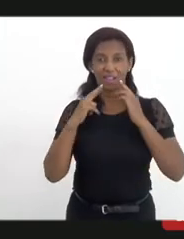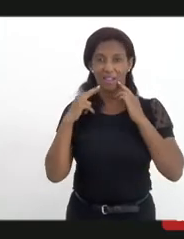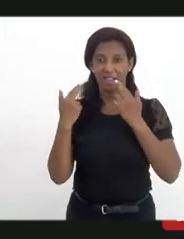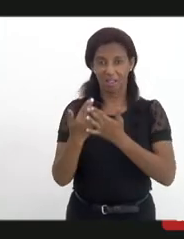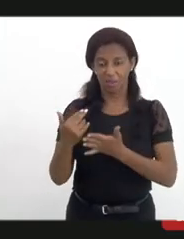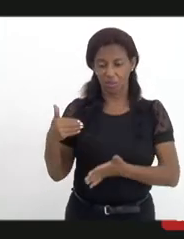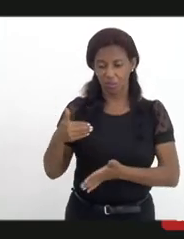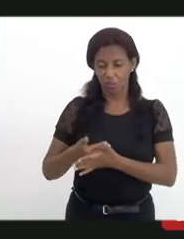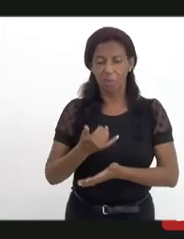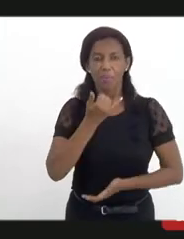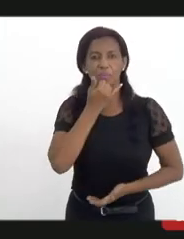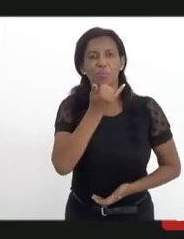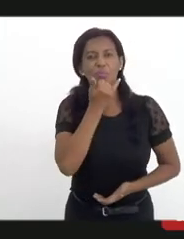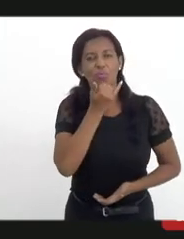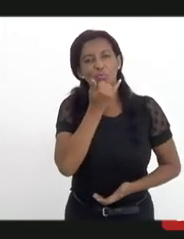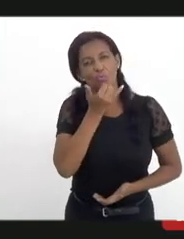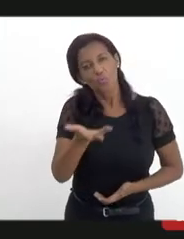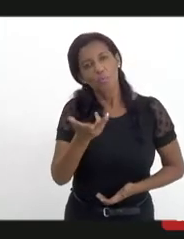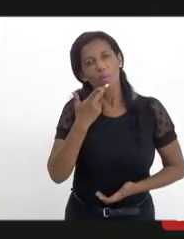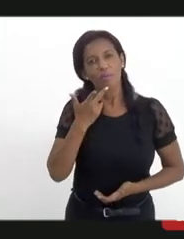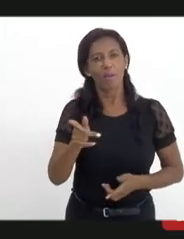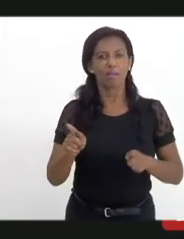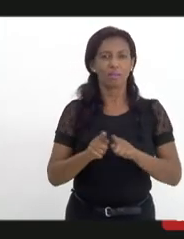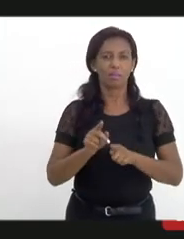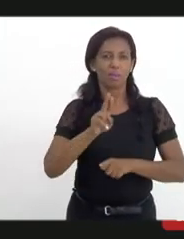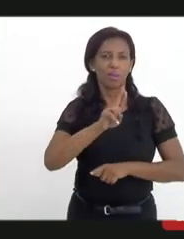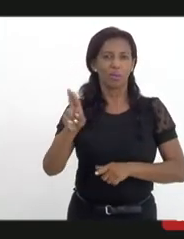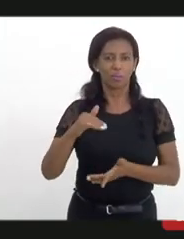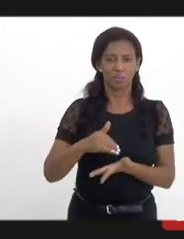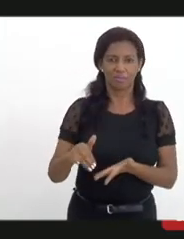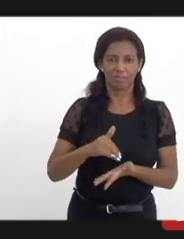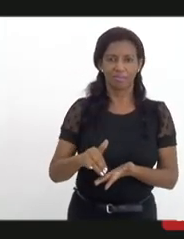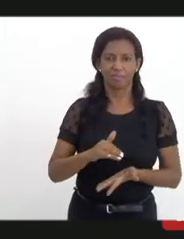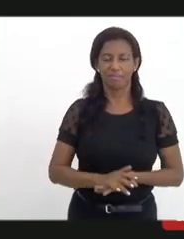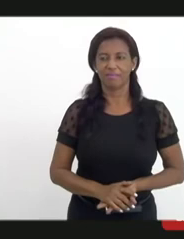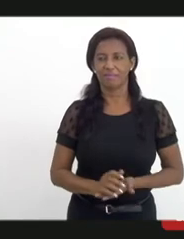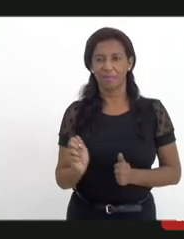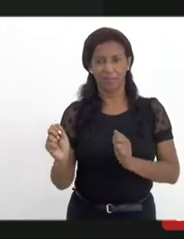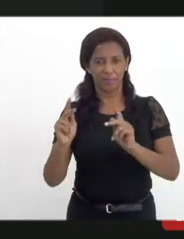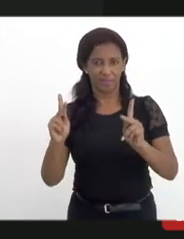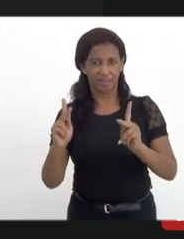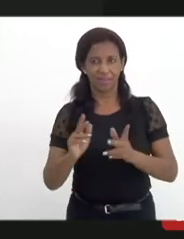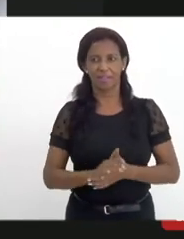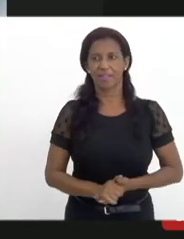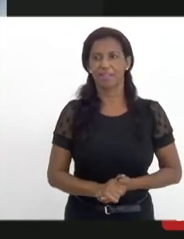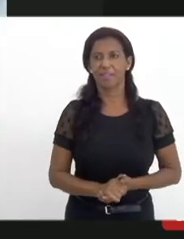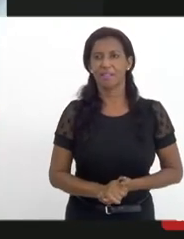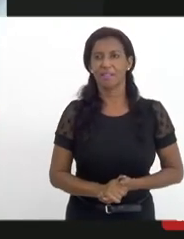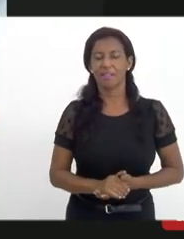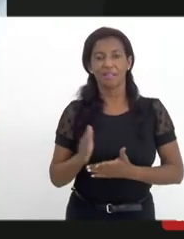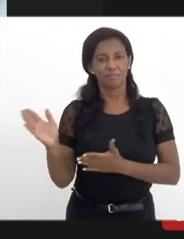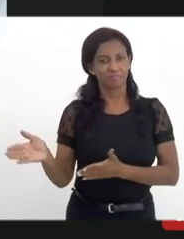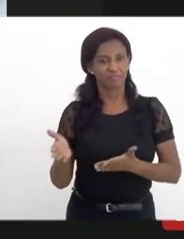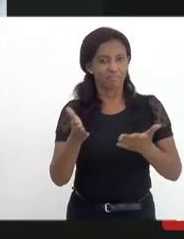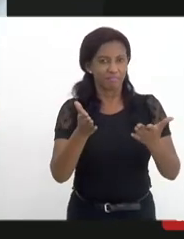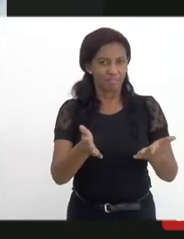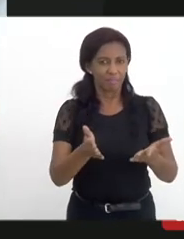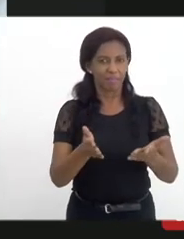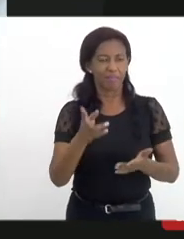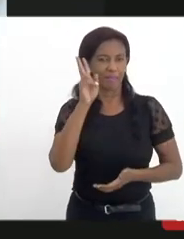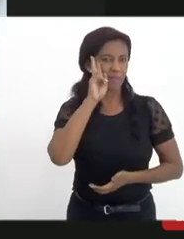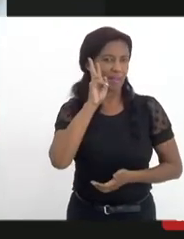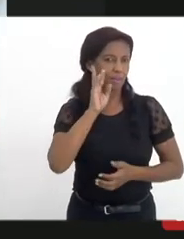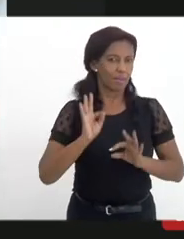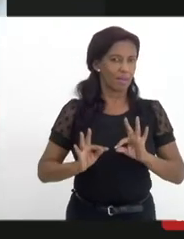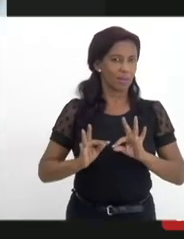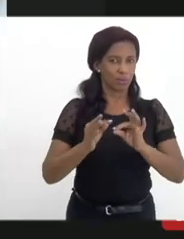pediu desculpa e até falo também em nome da secretaria. Tá ok. e é só para lembrar